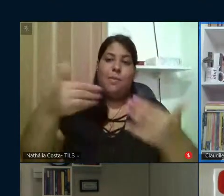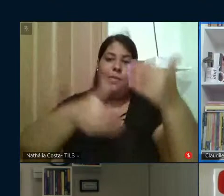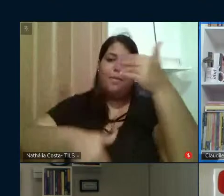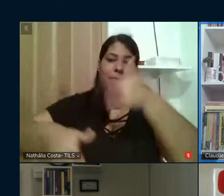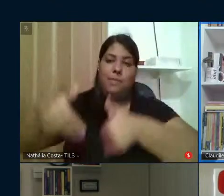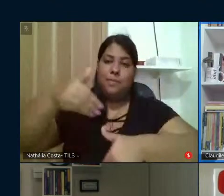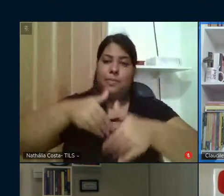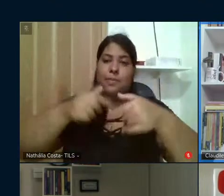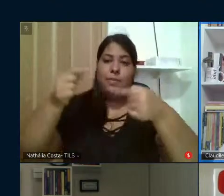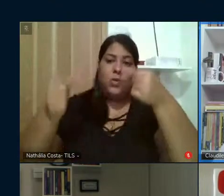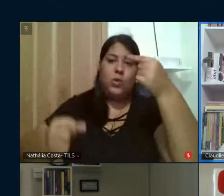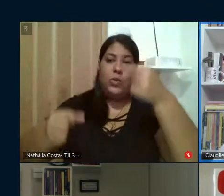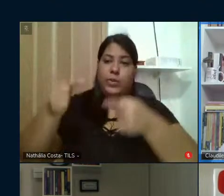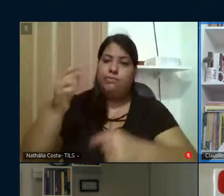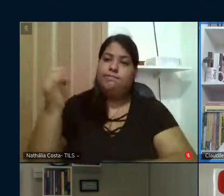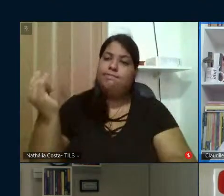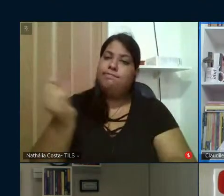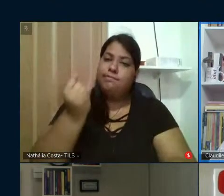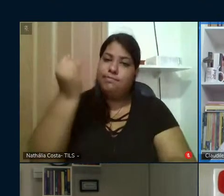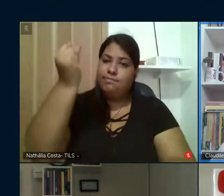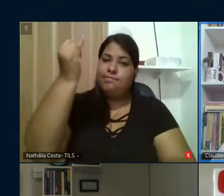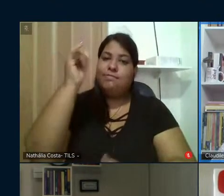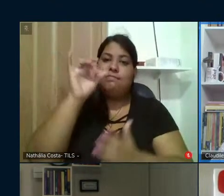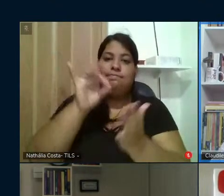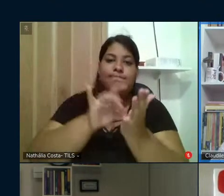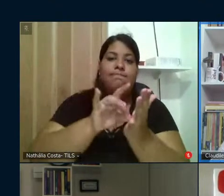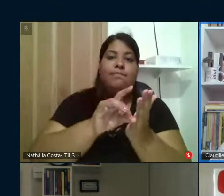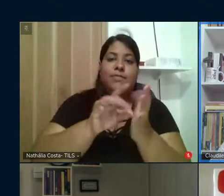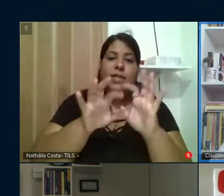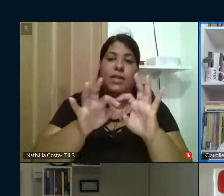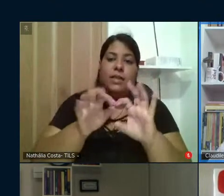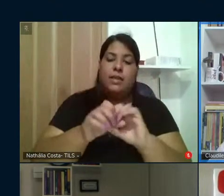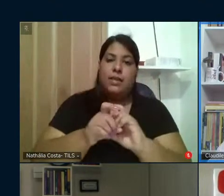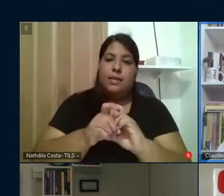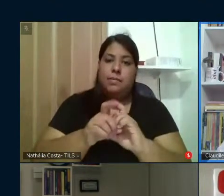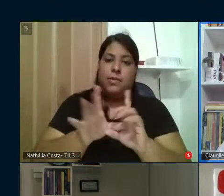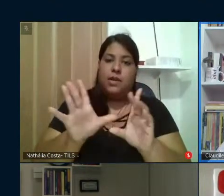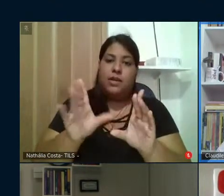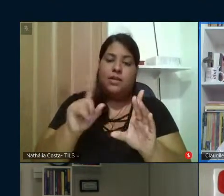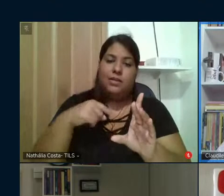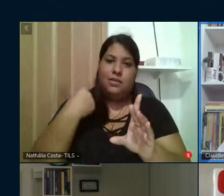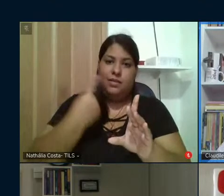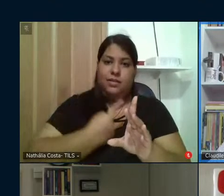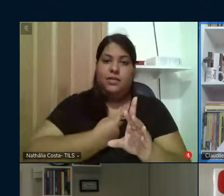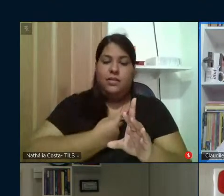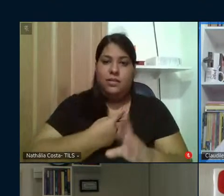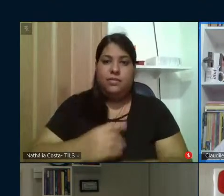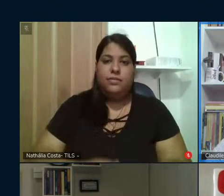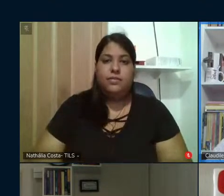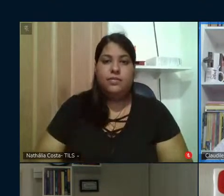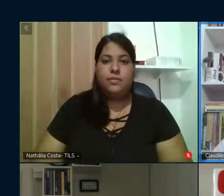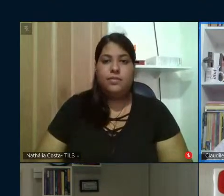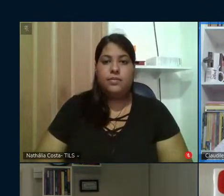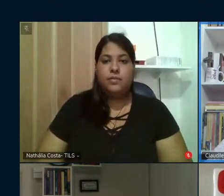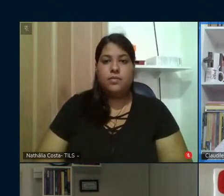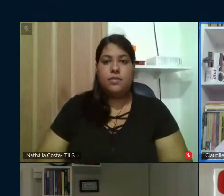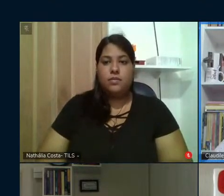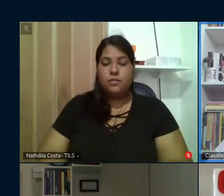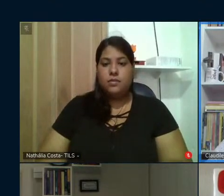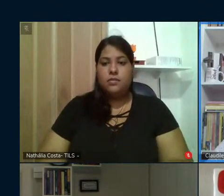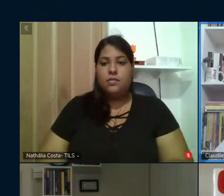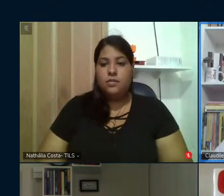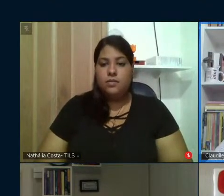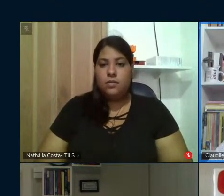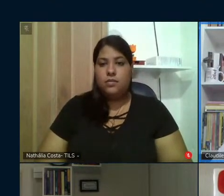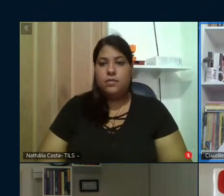política tão importante para a consolidação da nossa democracia. Então, dando sequência desse diálogo, eu vou